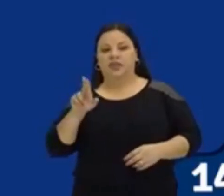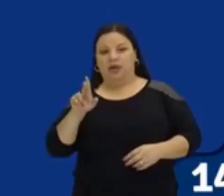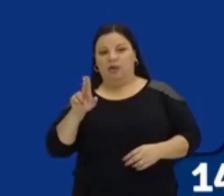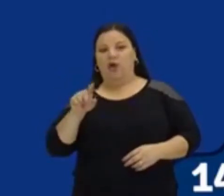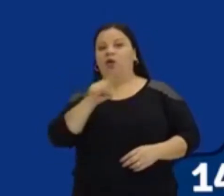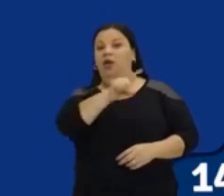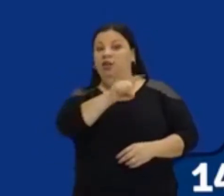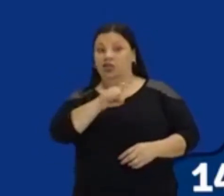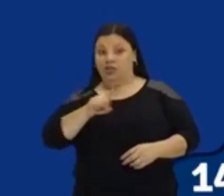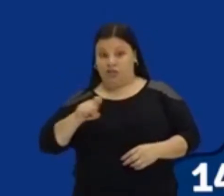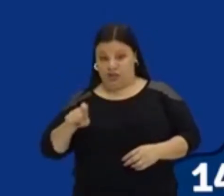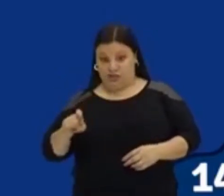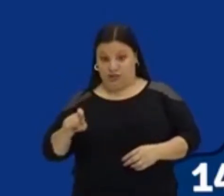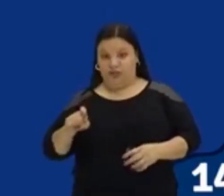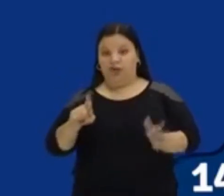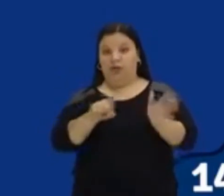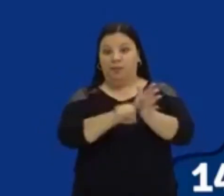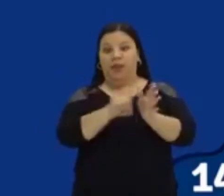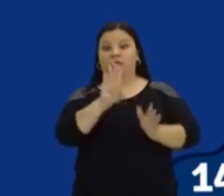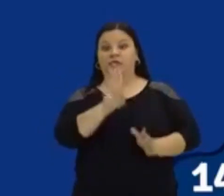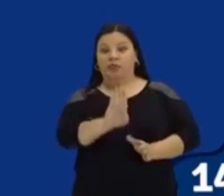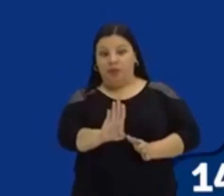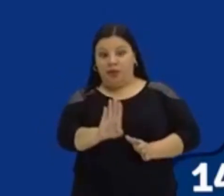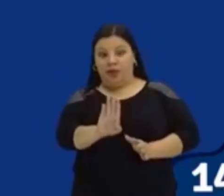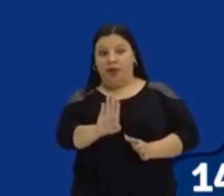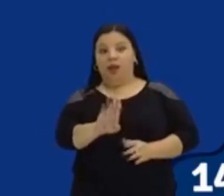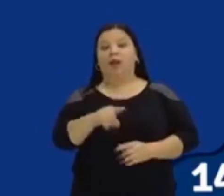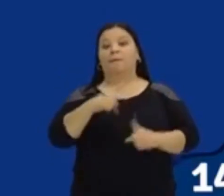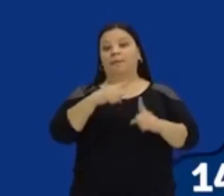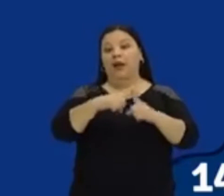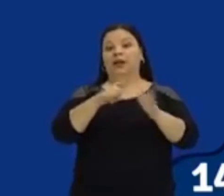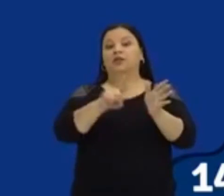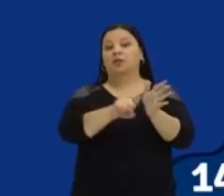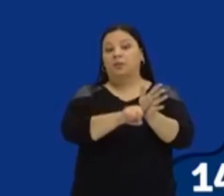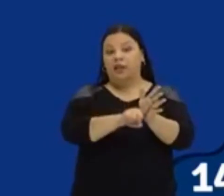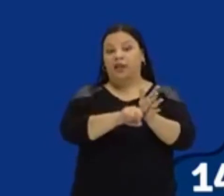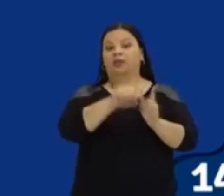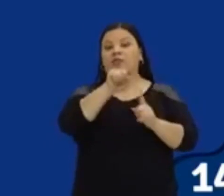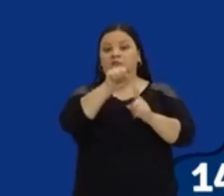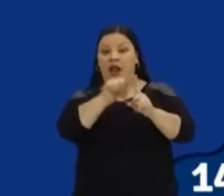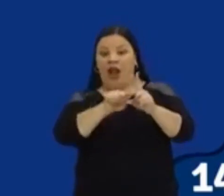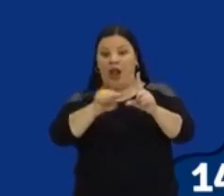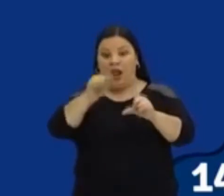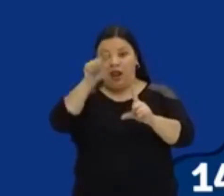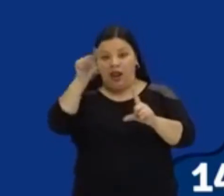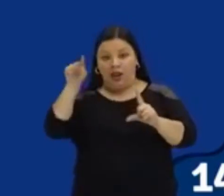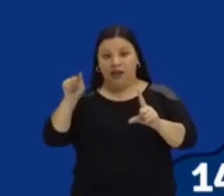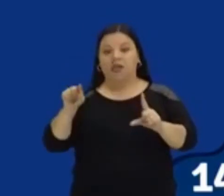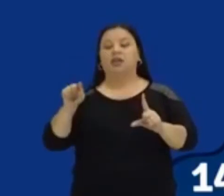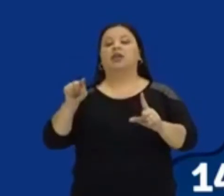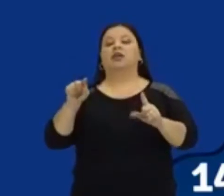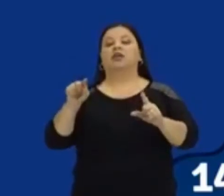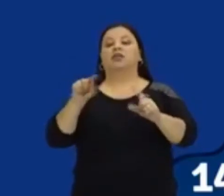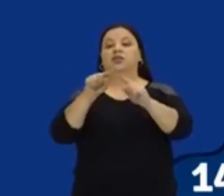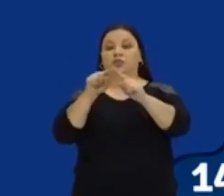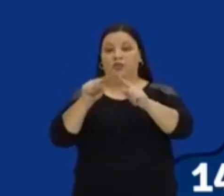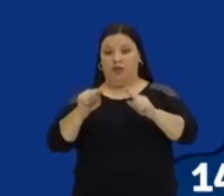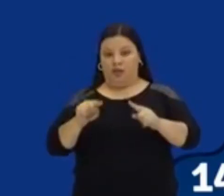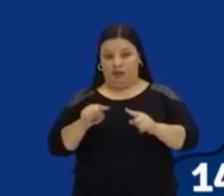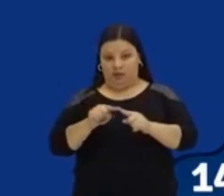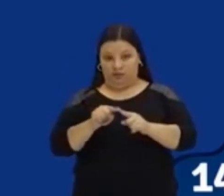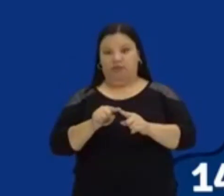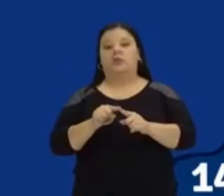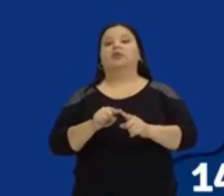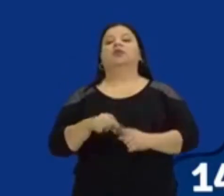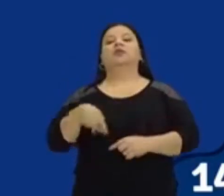sobre duas vezes o a. Então, gente tem essa primeira fórmula aí menos b mais ou menos a raiz do delta sobre